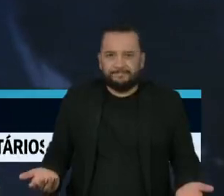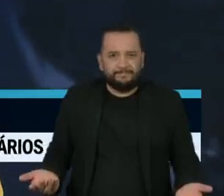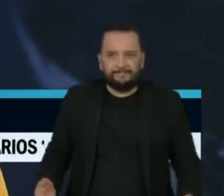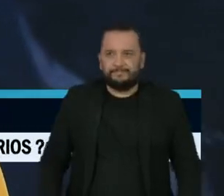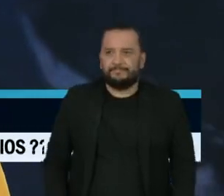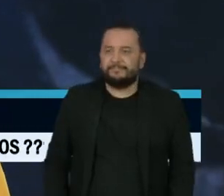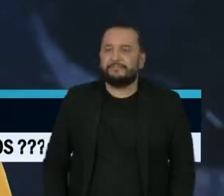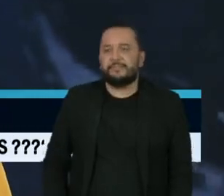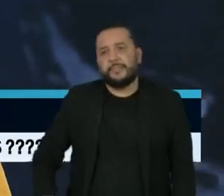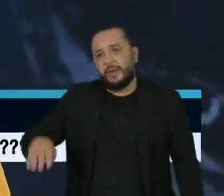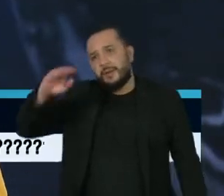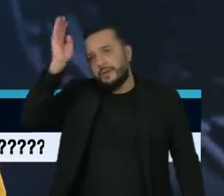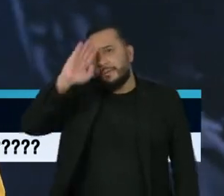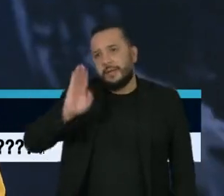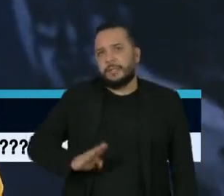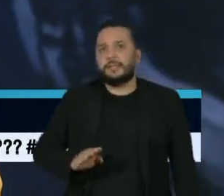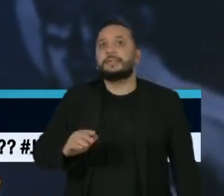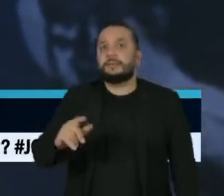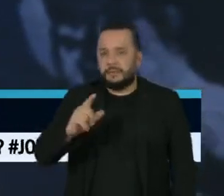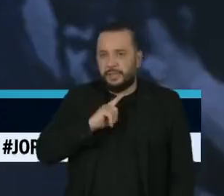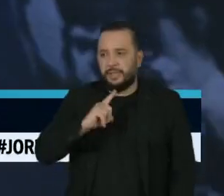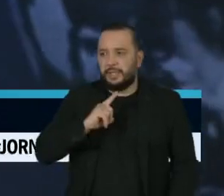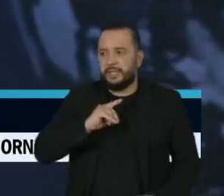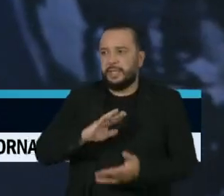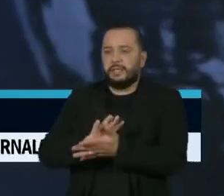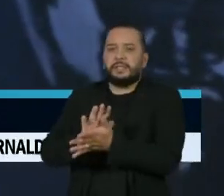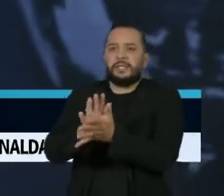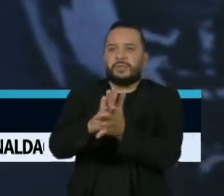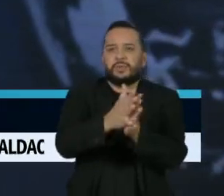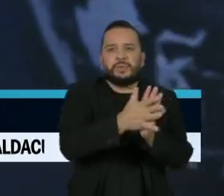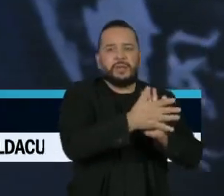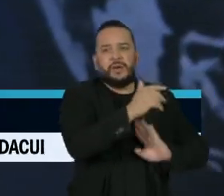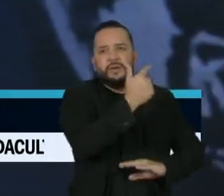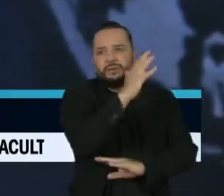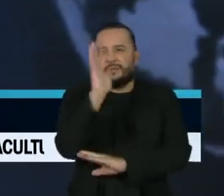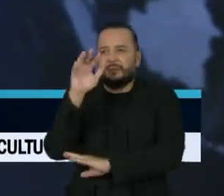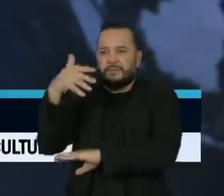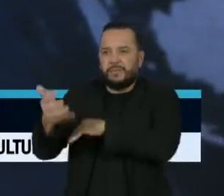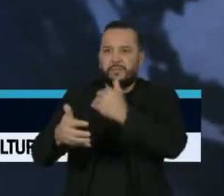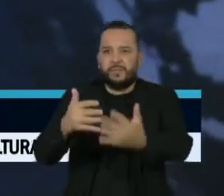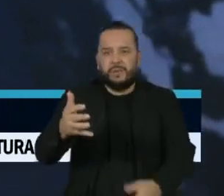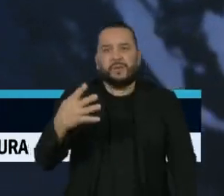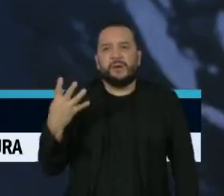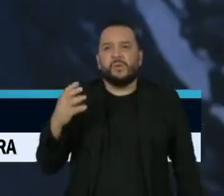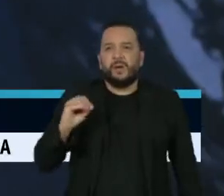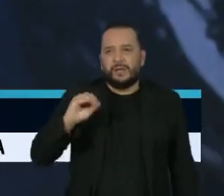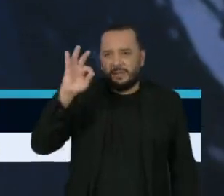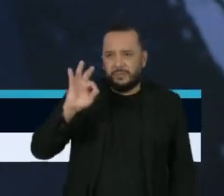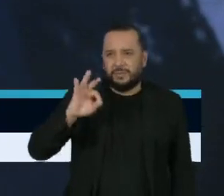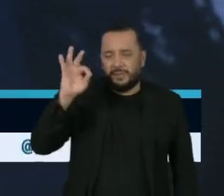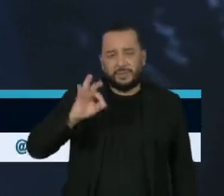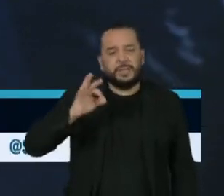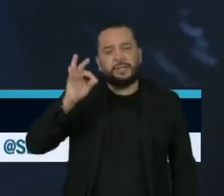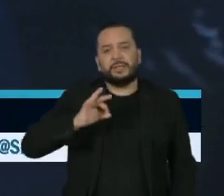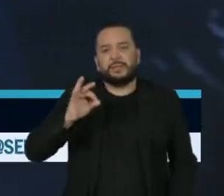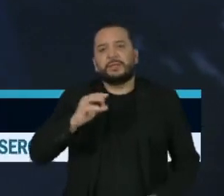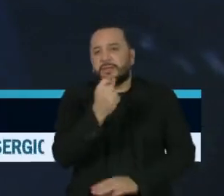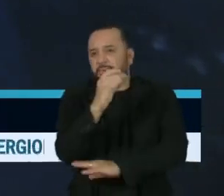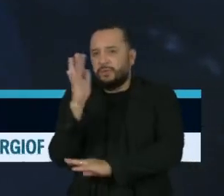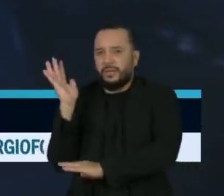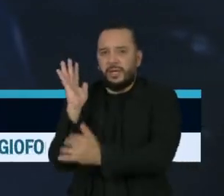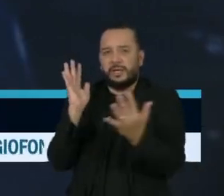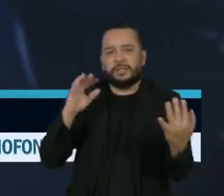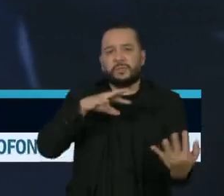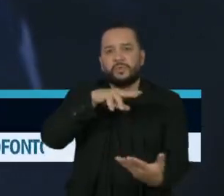O Brasil é campeão mundial de destruição de florestas. 40% da perda das florestas tropicais no planeta, no